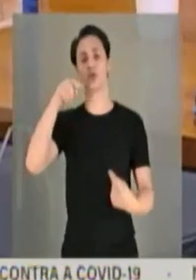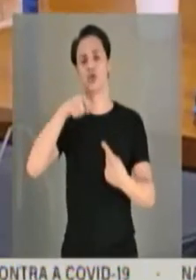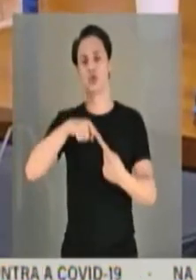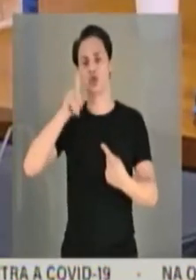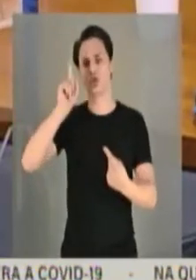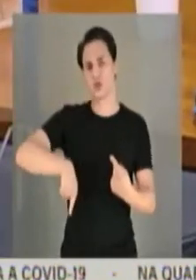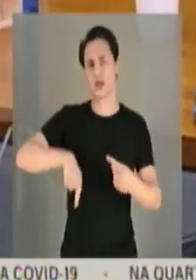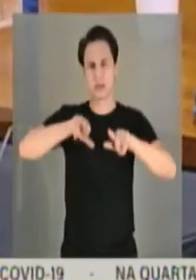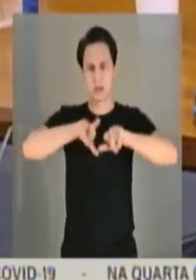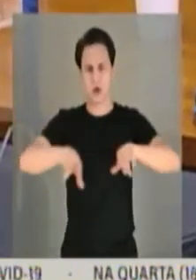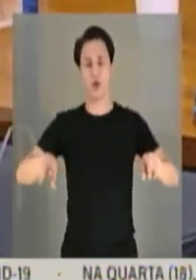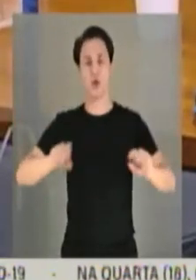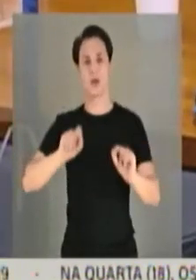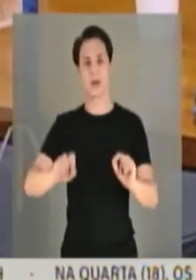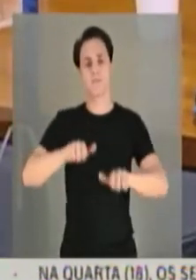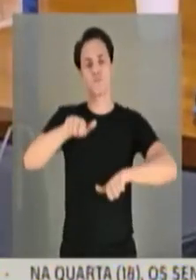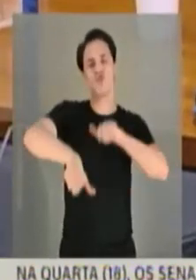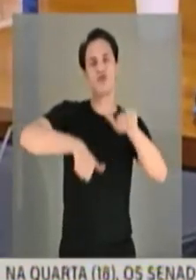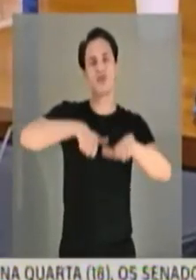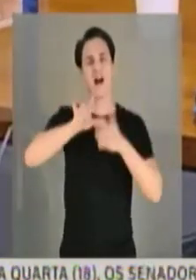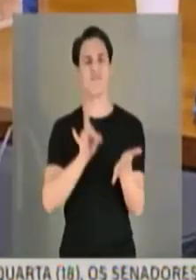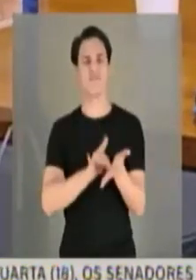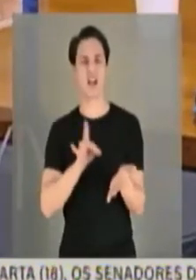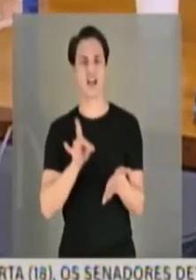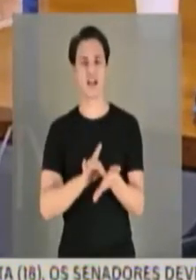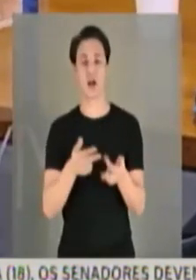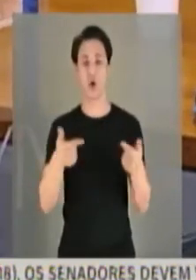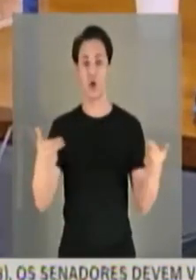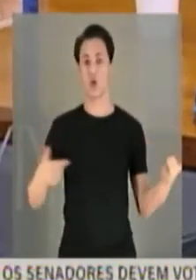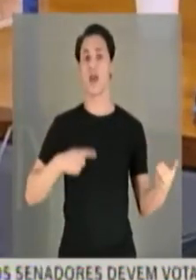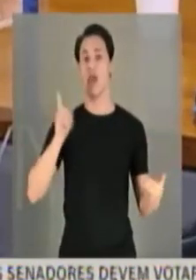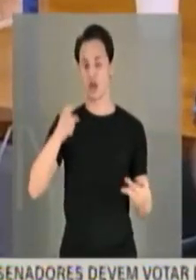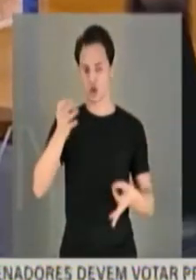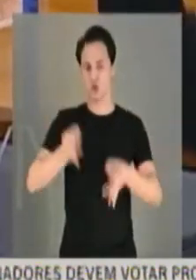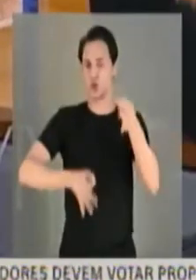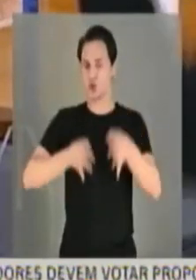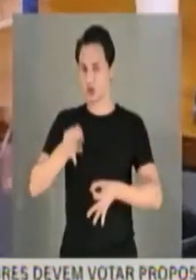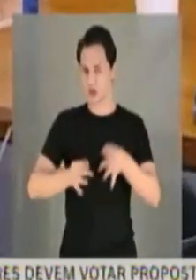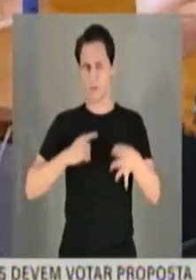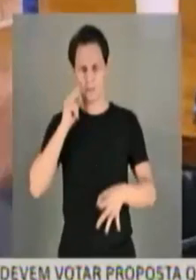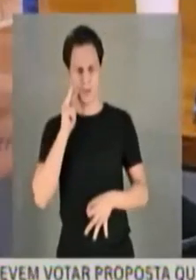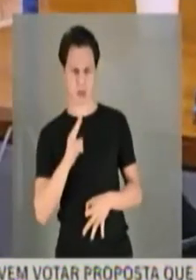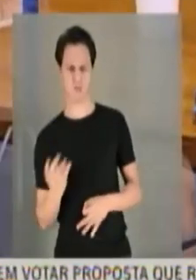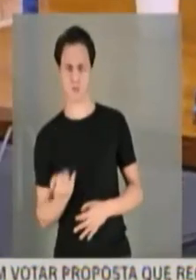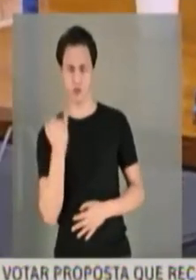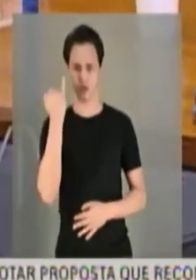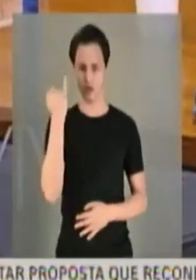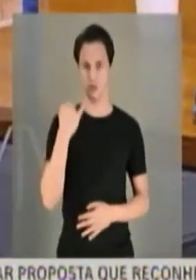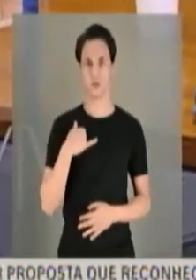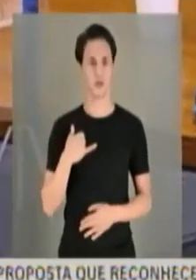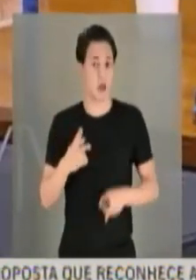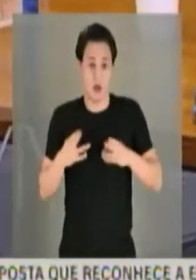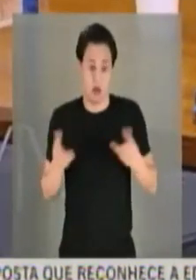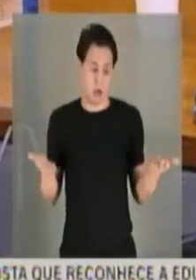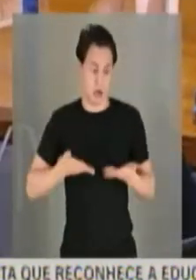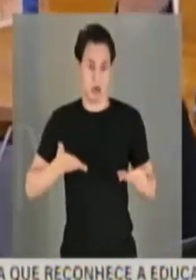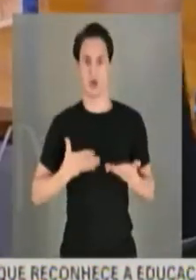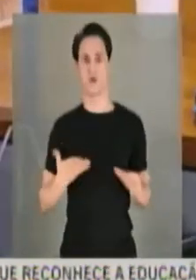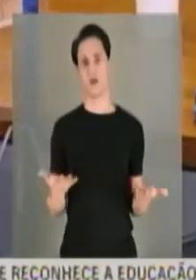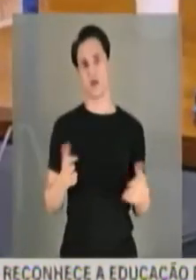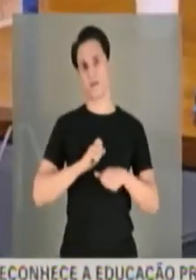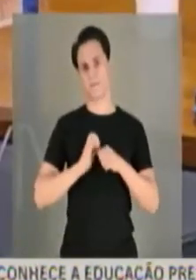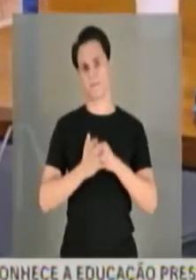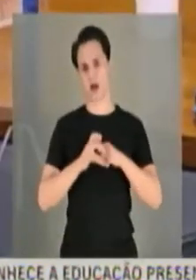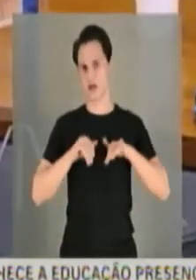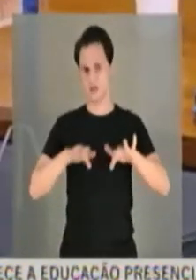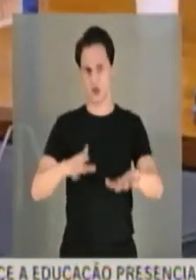entre outras coisas, alterar a verdade sou fato juridicamente relevante. Parece que caiu como uma luva para essa pandemia. Não há que se discutir